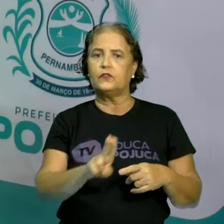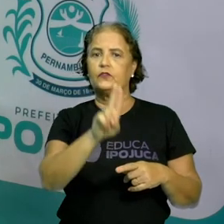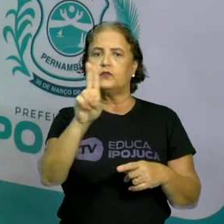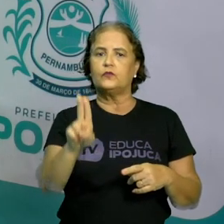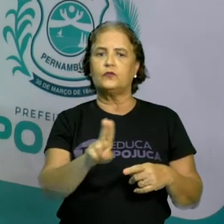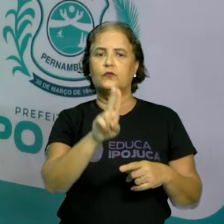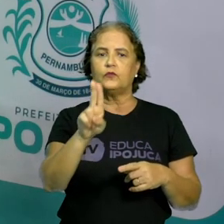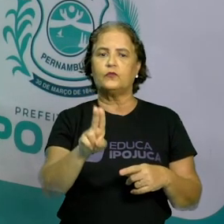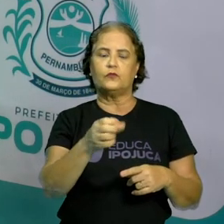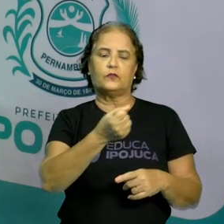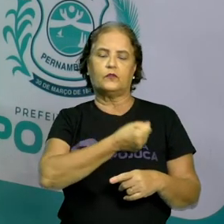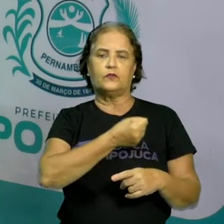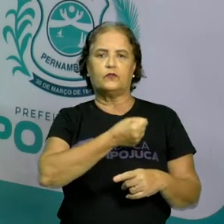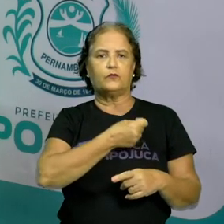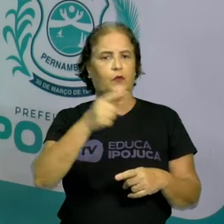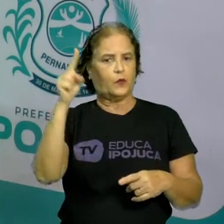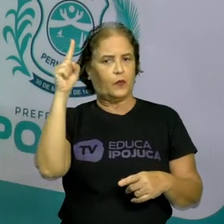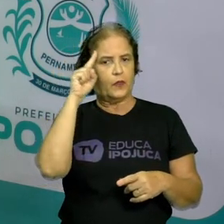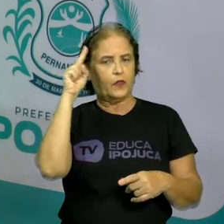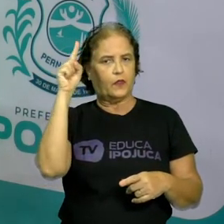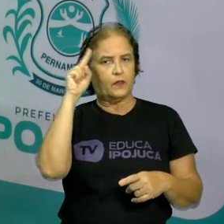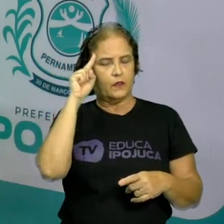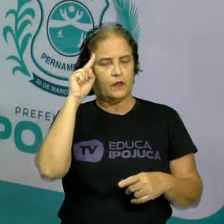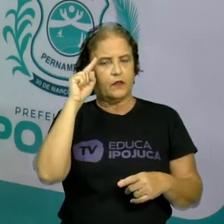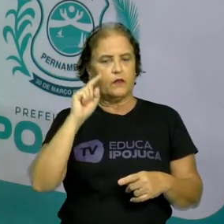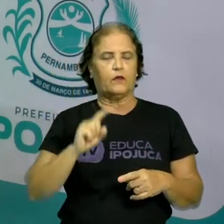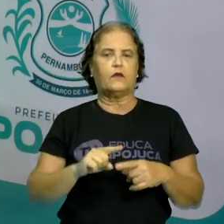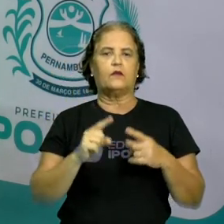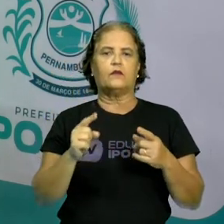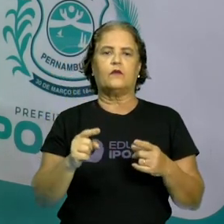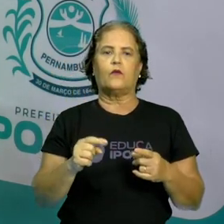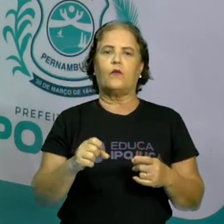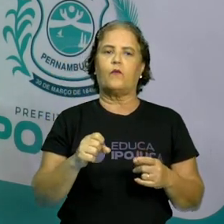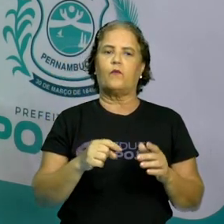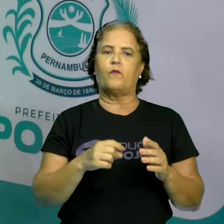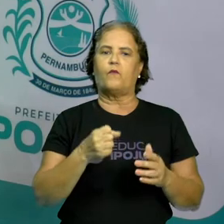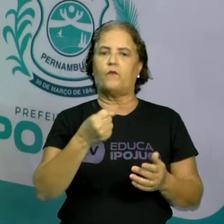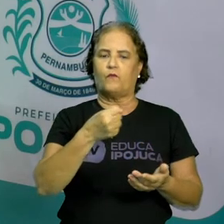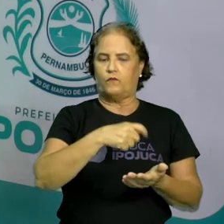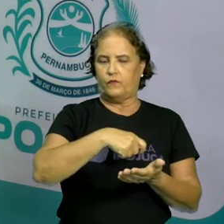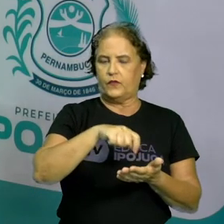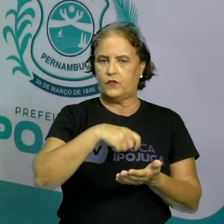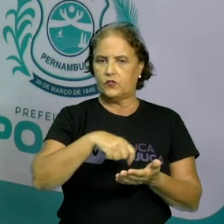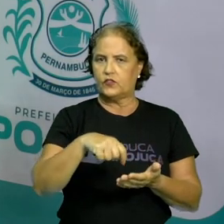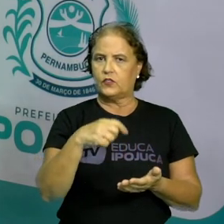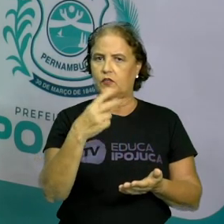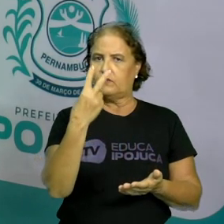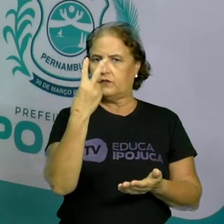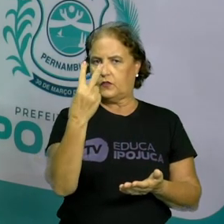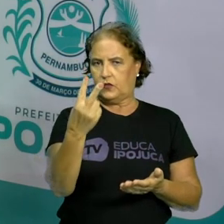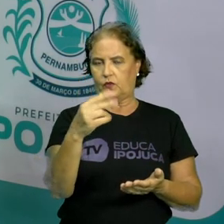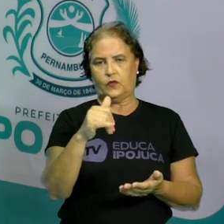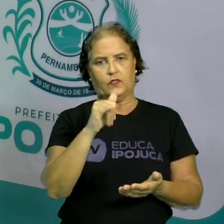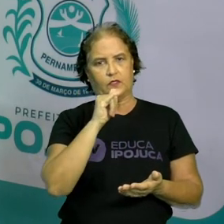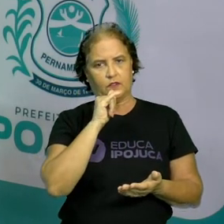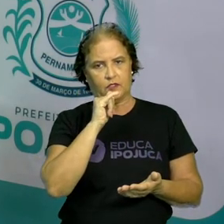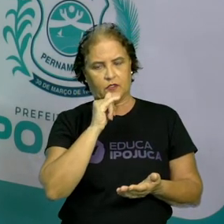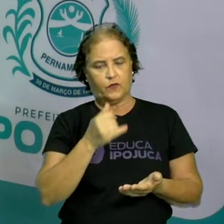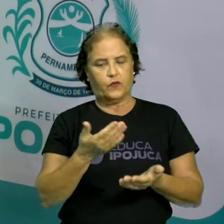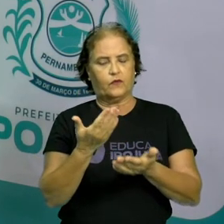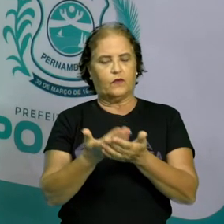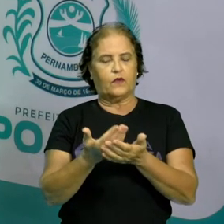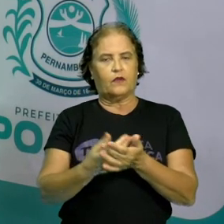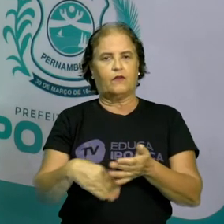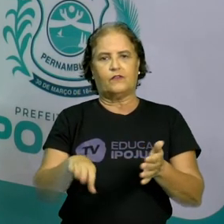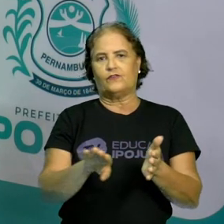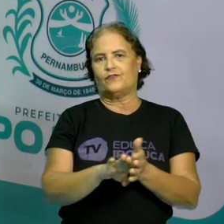números? Então, cite pelo menos dois exemplos. A nossa aula chegou ao final,